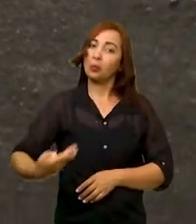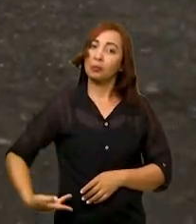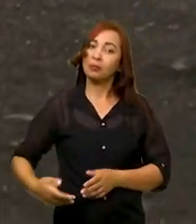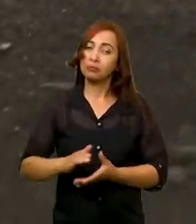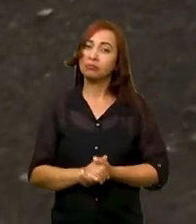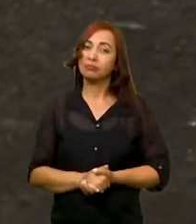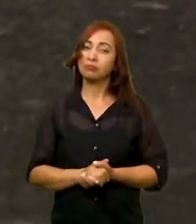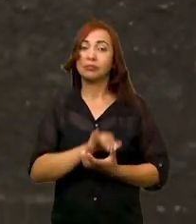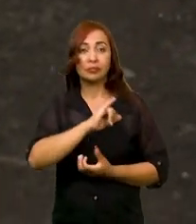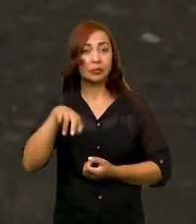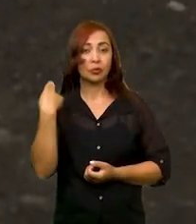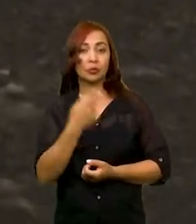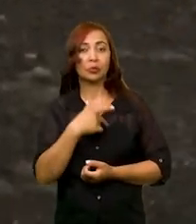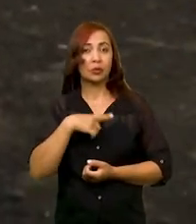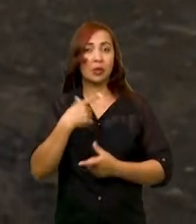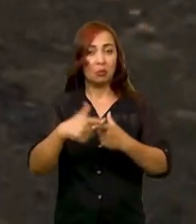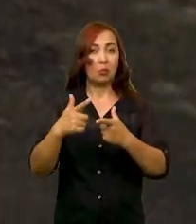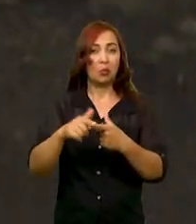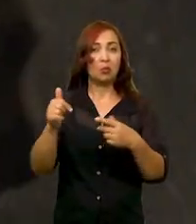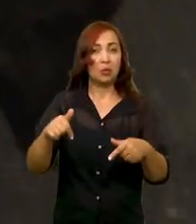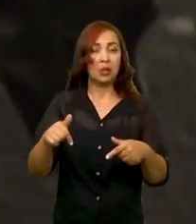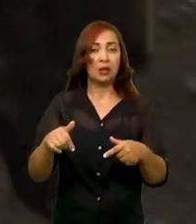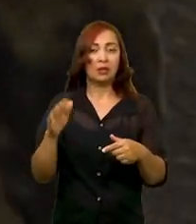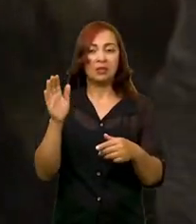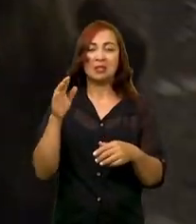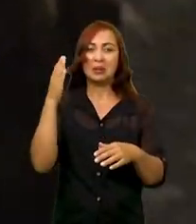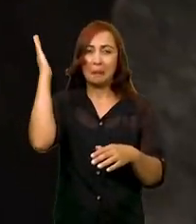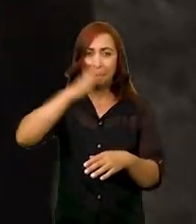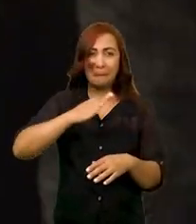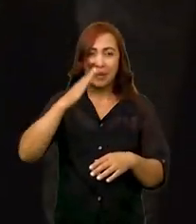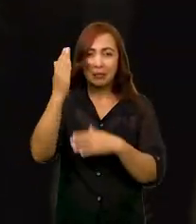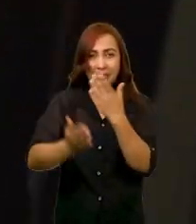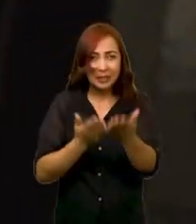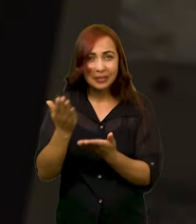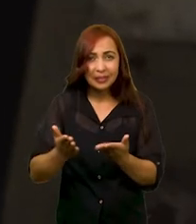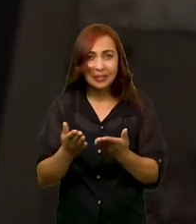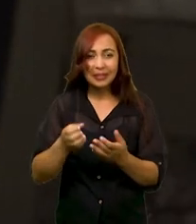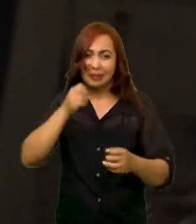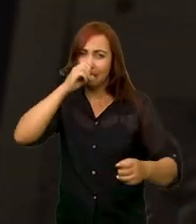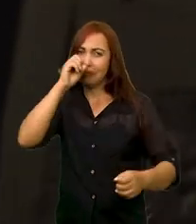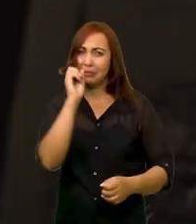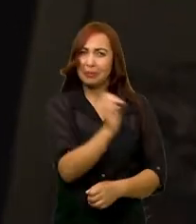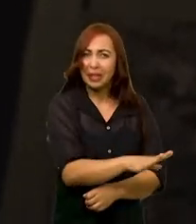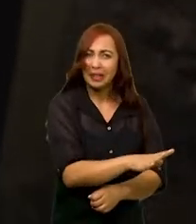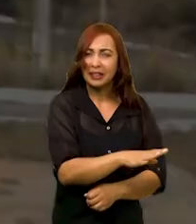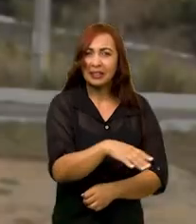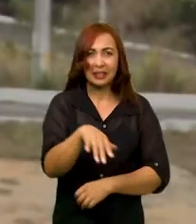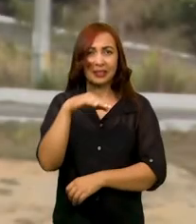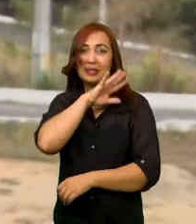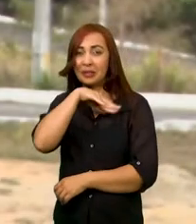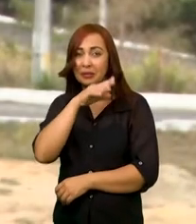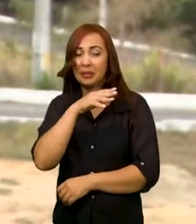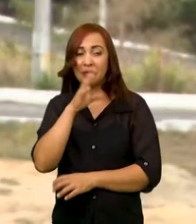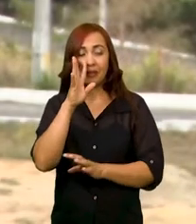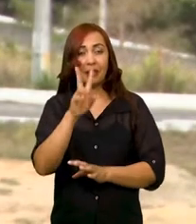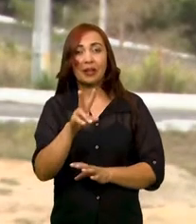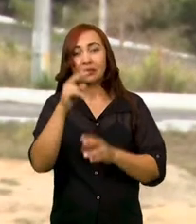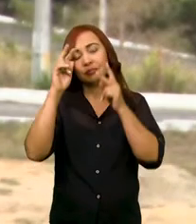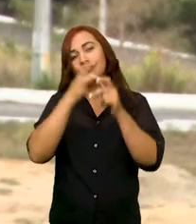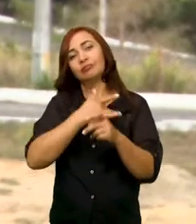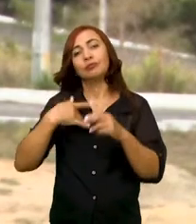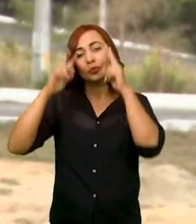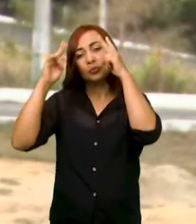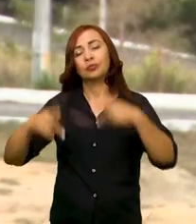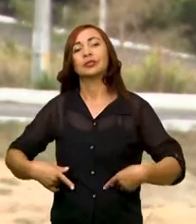além disso, pode aumentar o número de agressões, de acidentes que podem acontecer. Então, ao final disso tudo, a gente conseguiu produzir um